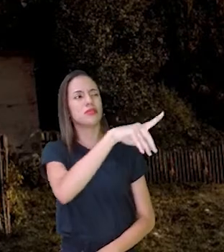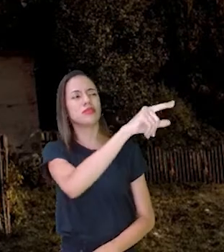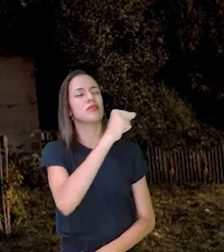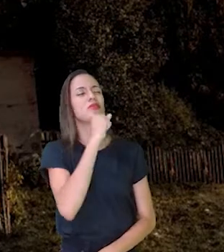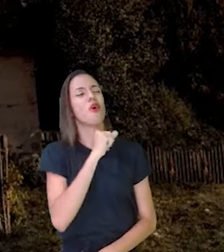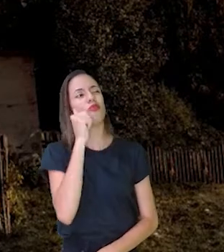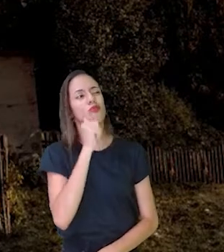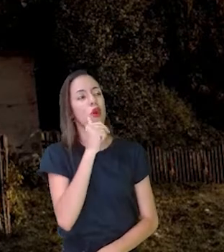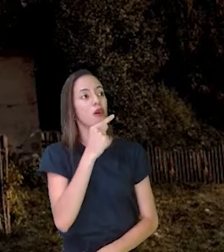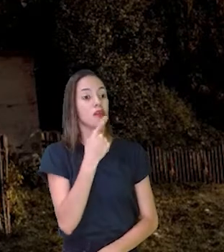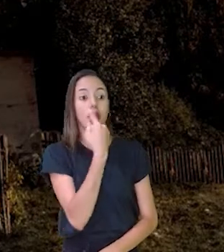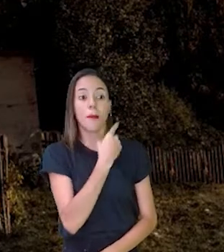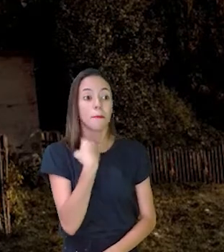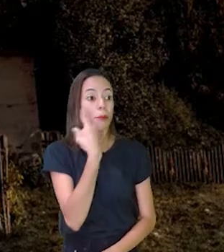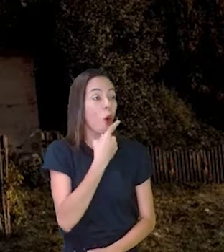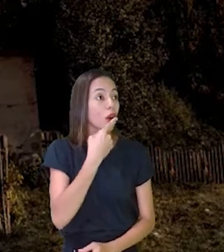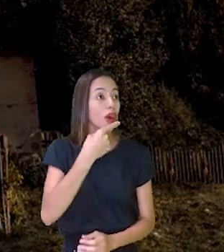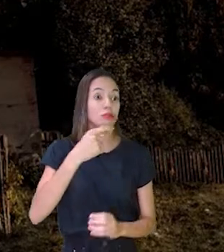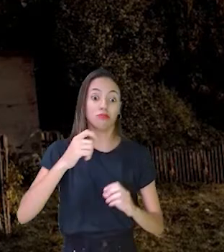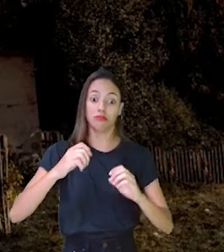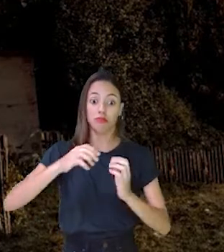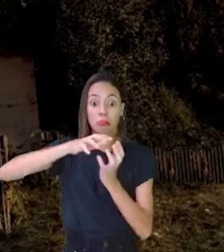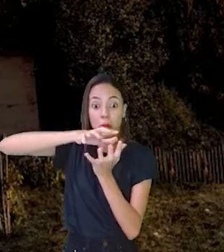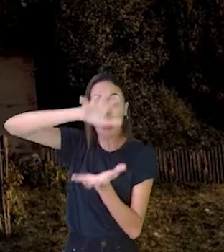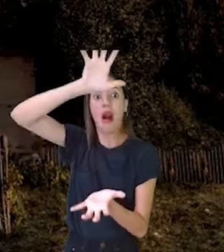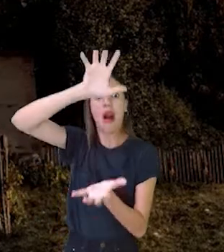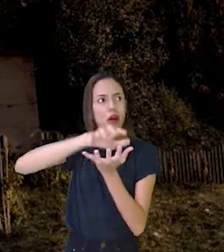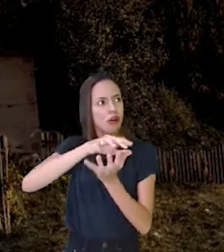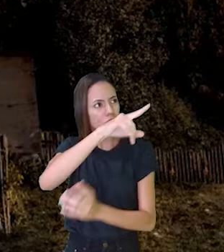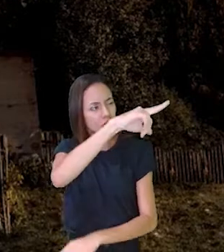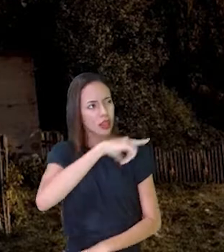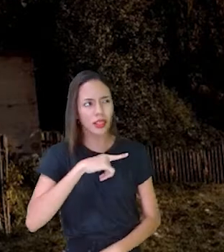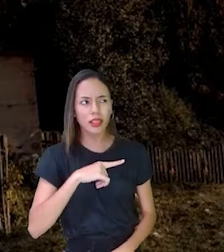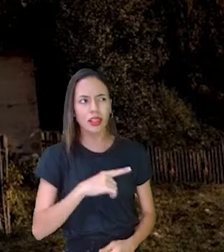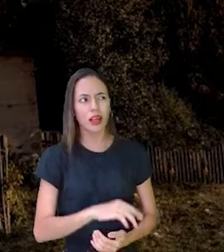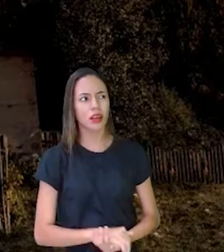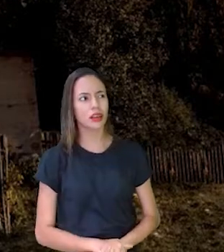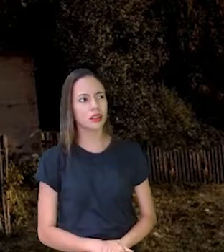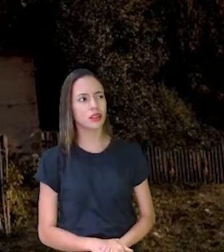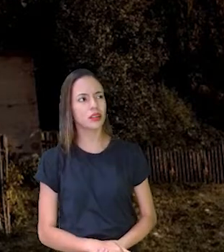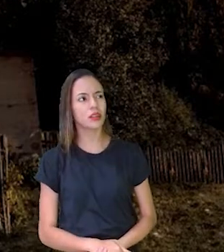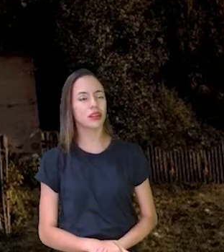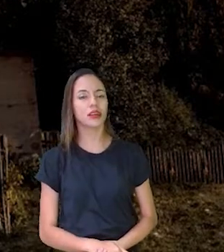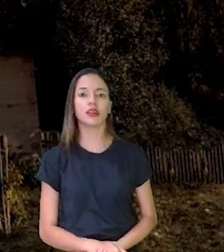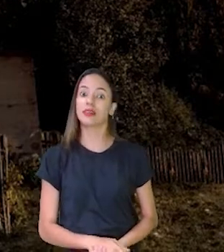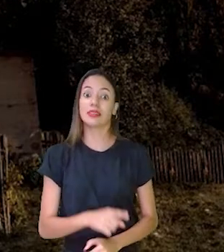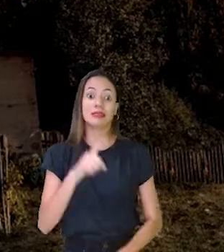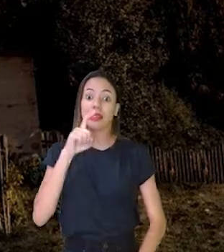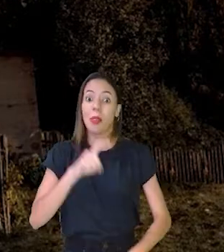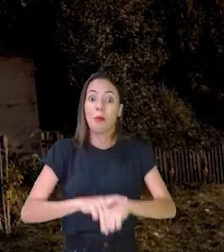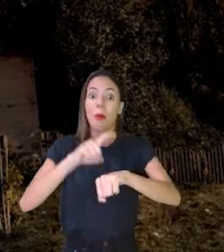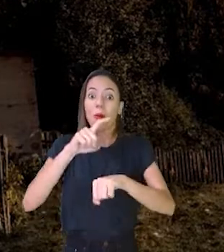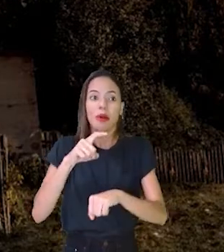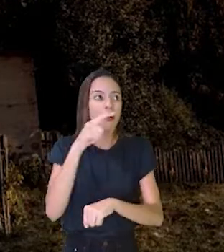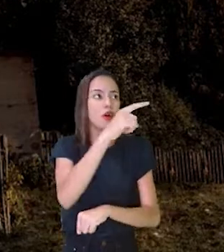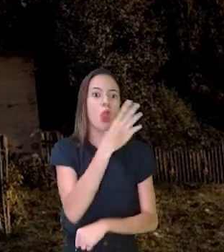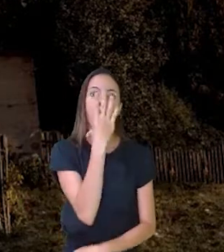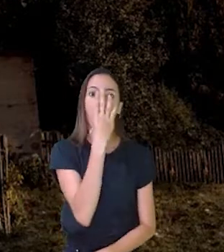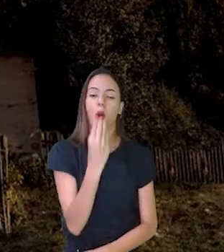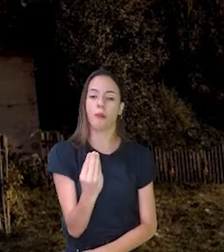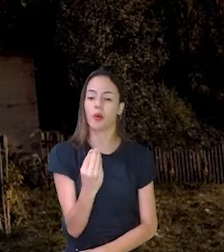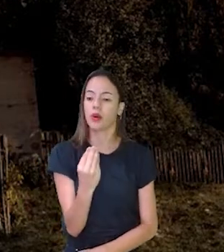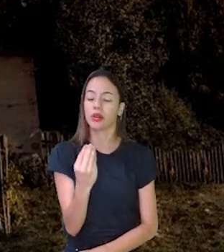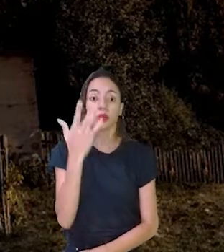Que boca enorme A senhora Tem vovó E nessa hora O lobo